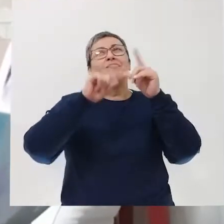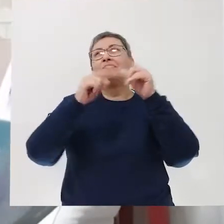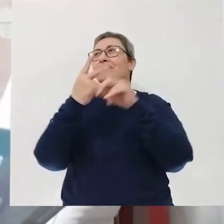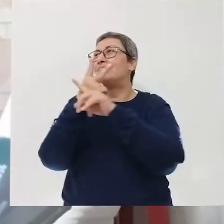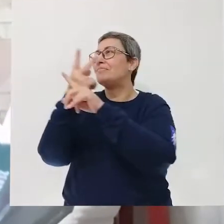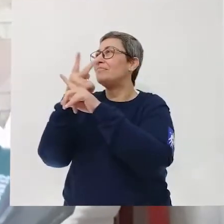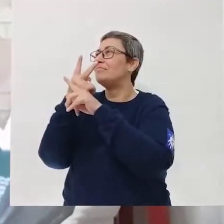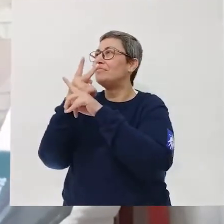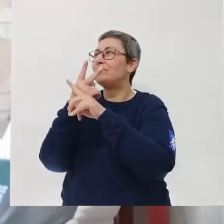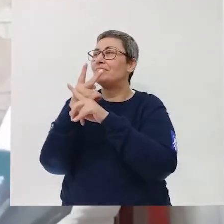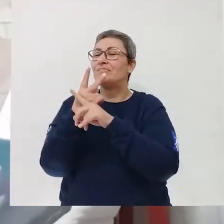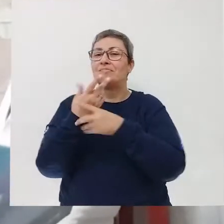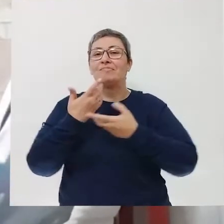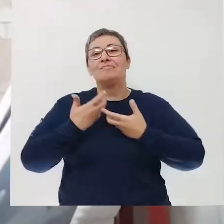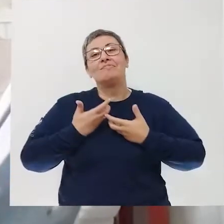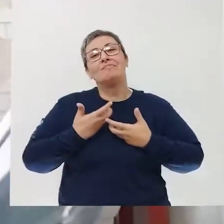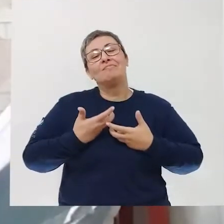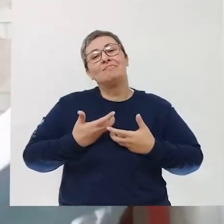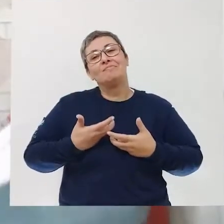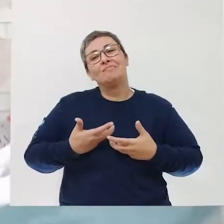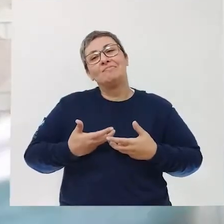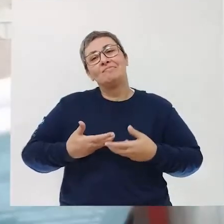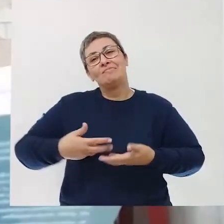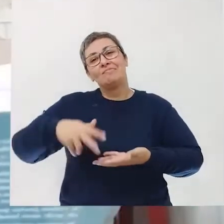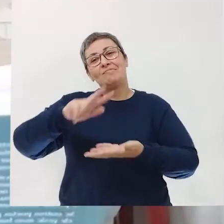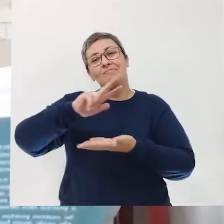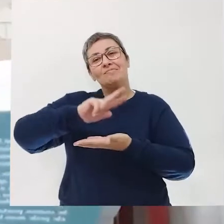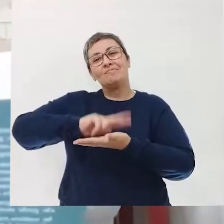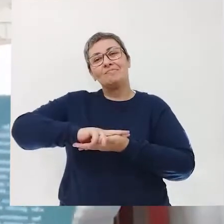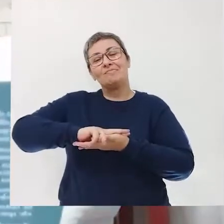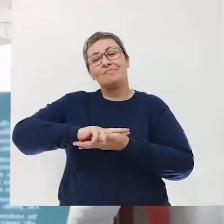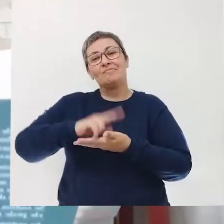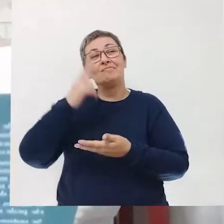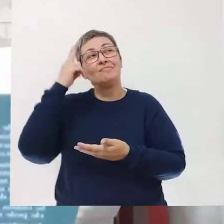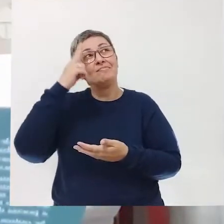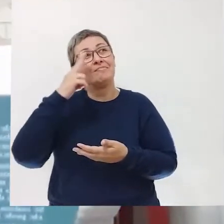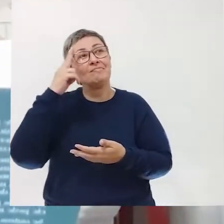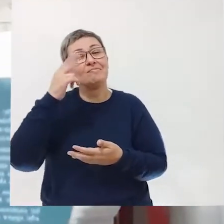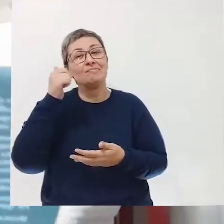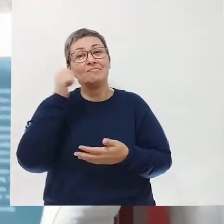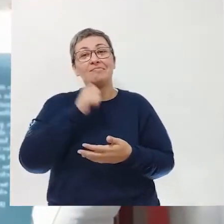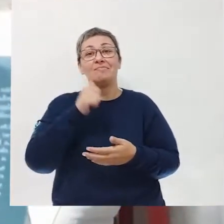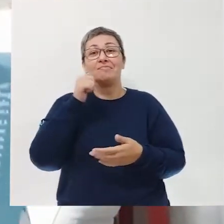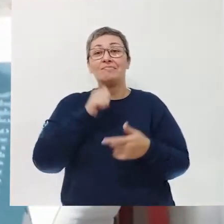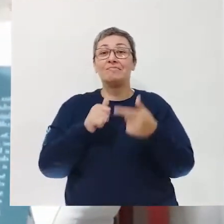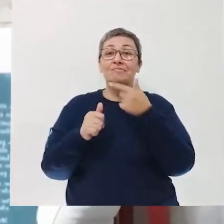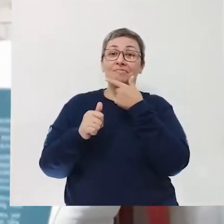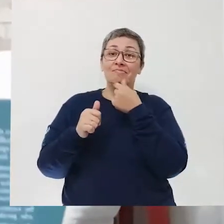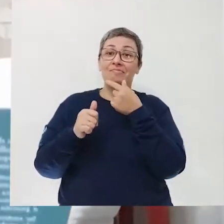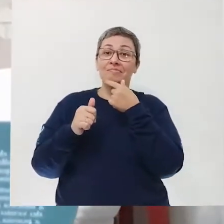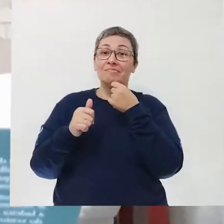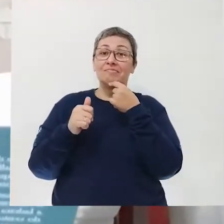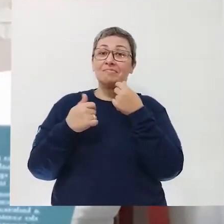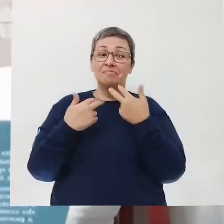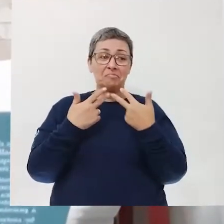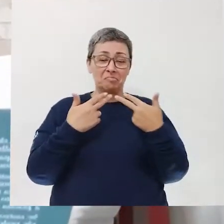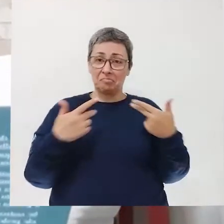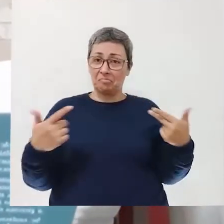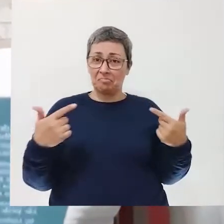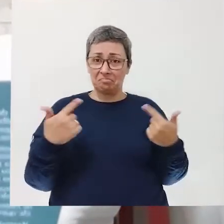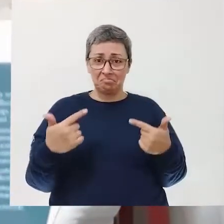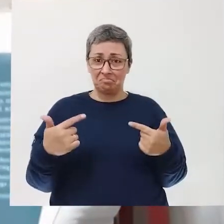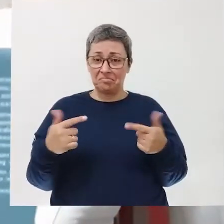e, quando cansadas, tornavam-se nelas. Sonhei que as mulheres e os homens não tinham coisas,